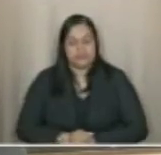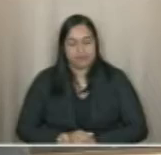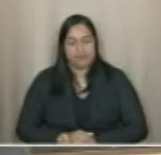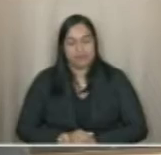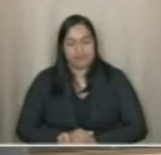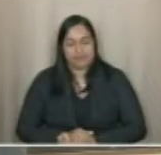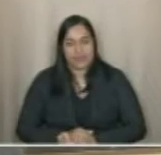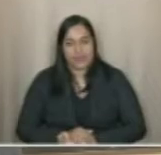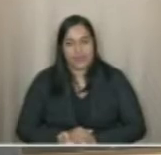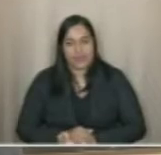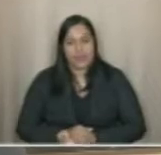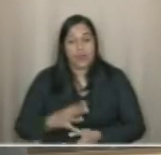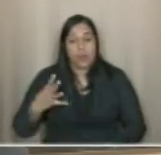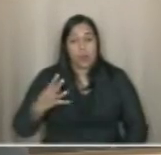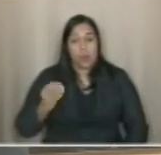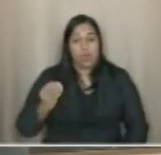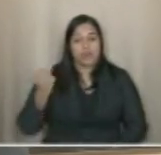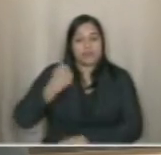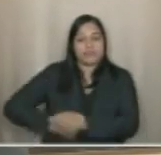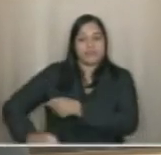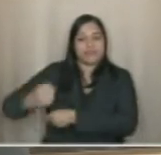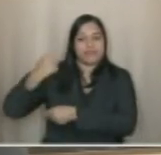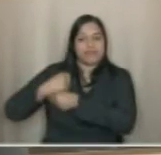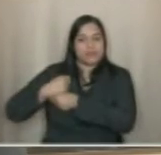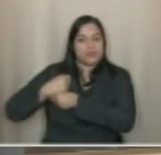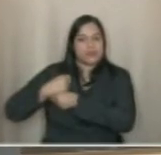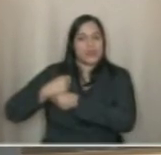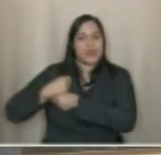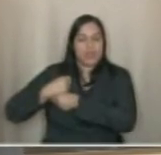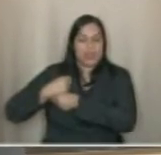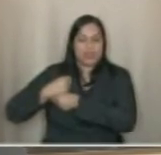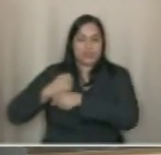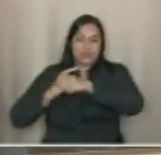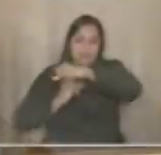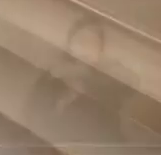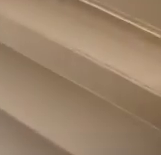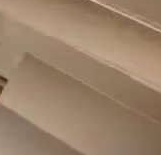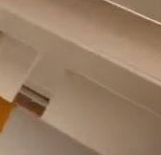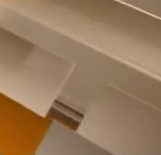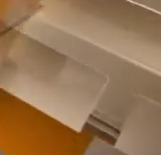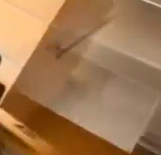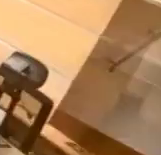há 40 anos que essa ponte estava no papel.